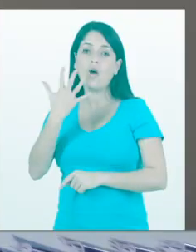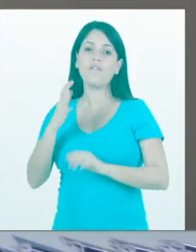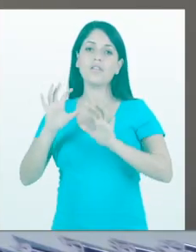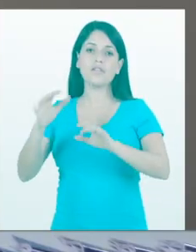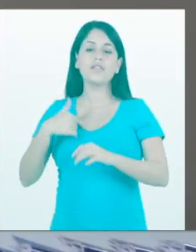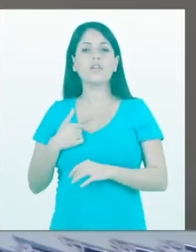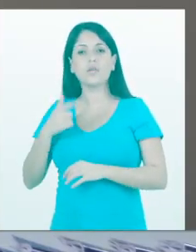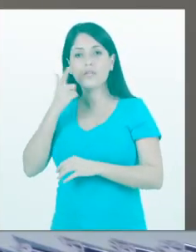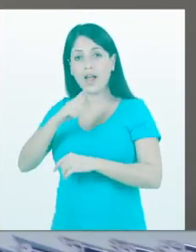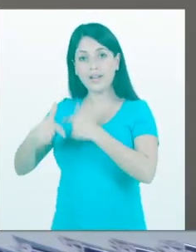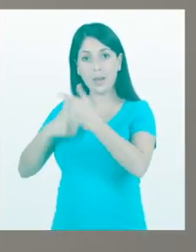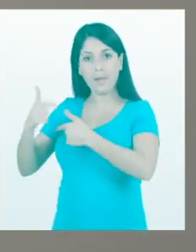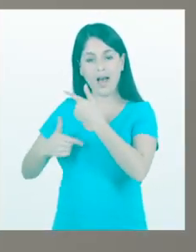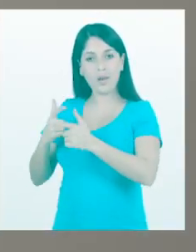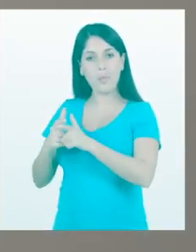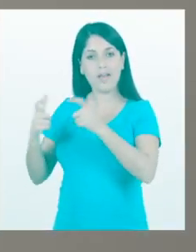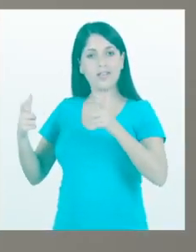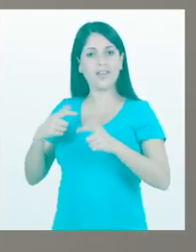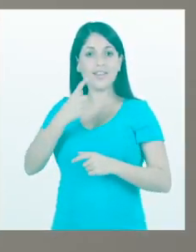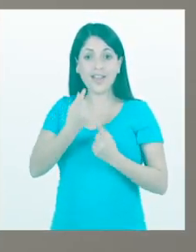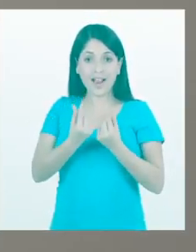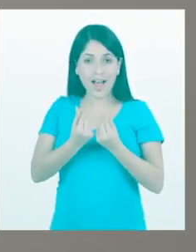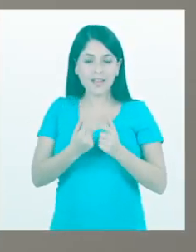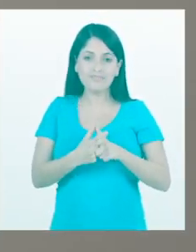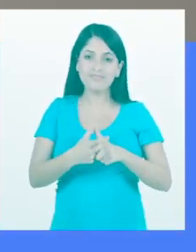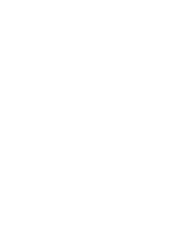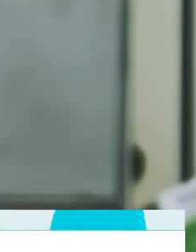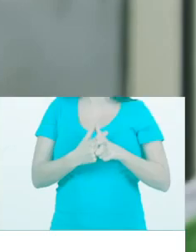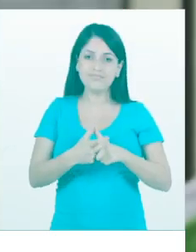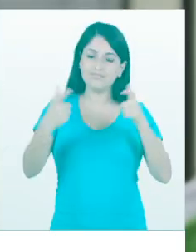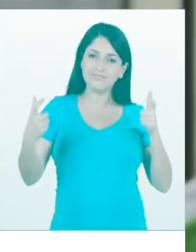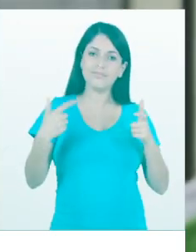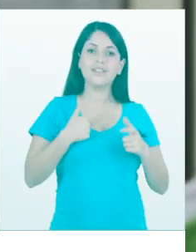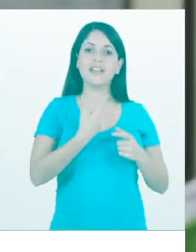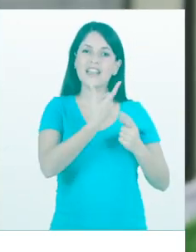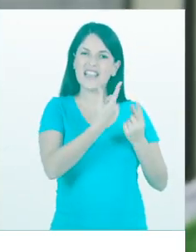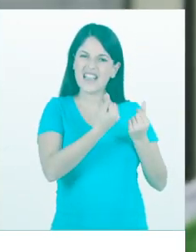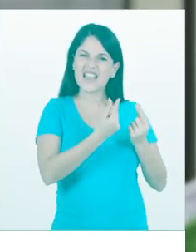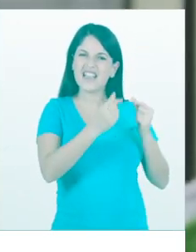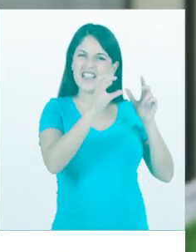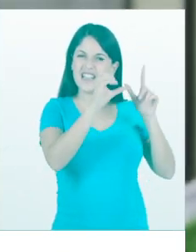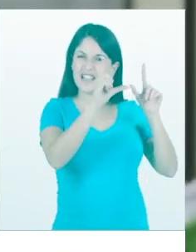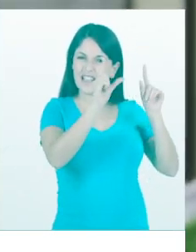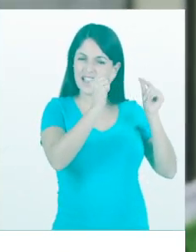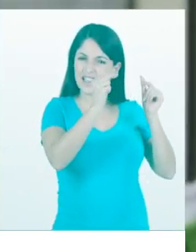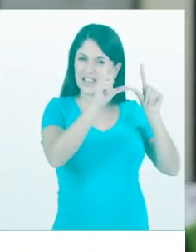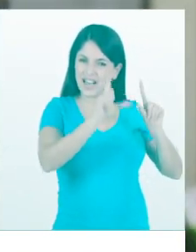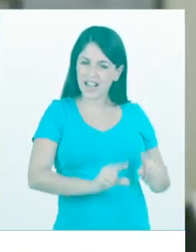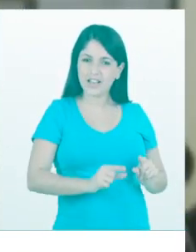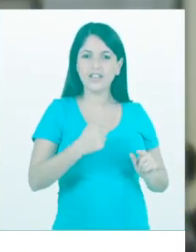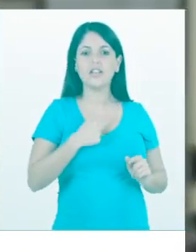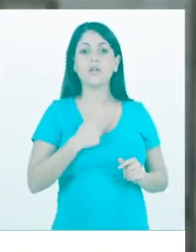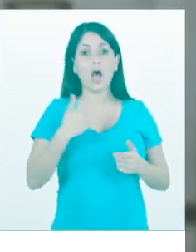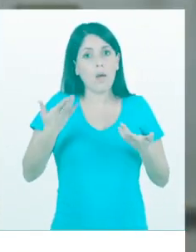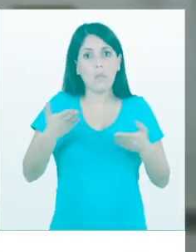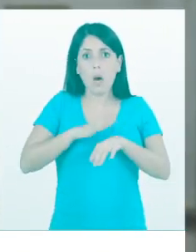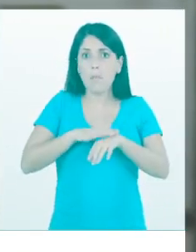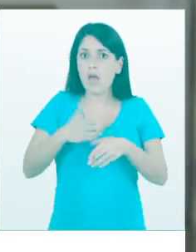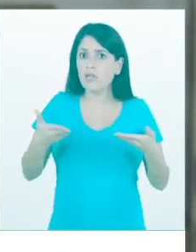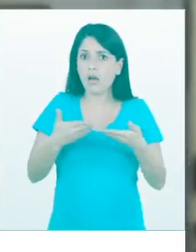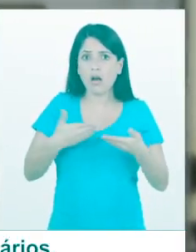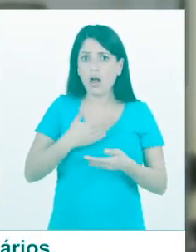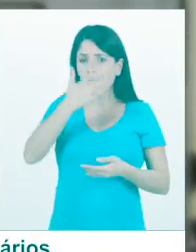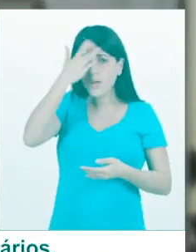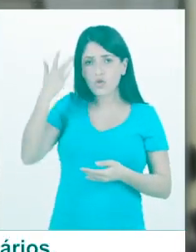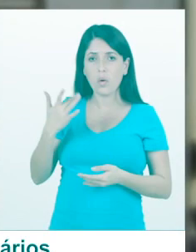empregos, aumenta a renda. E com mais renda, menos crise. Está na hora de alguém lá de cima que foi eleito pensar